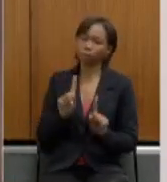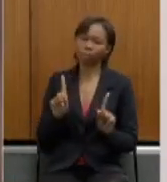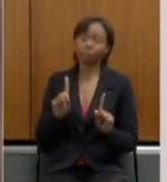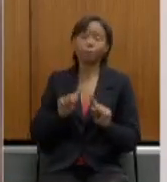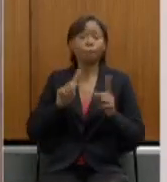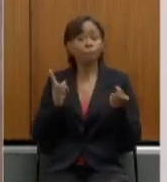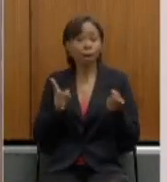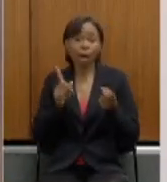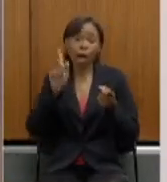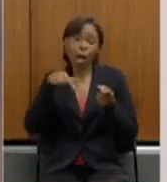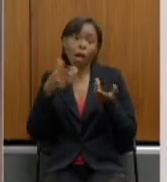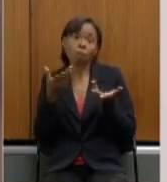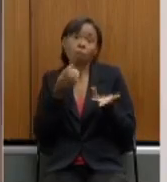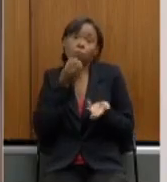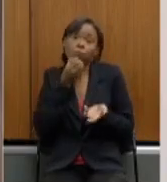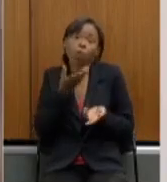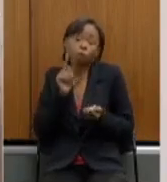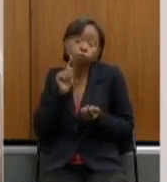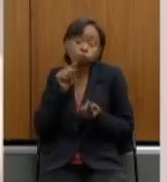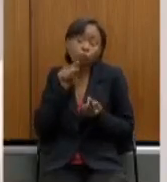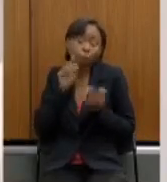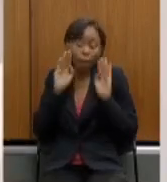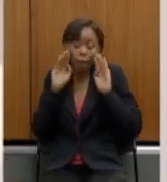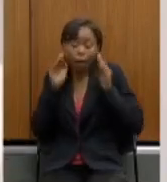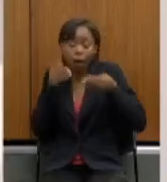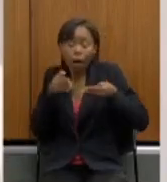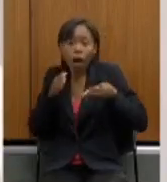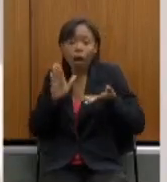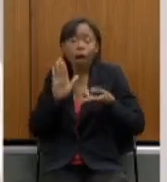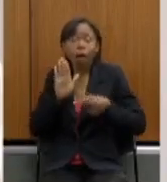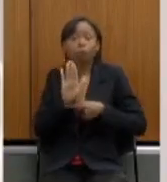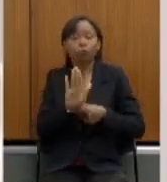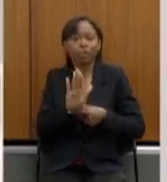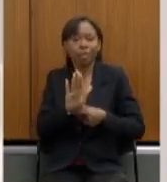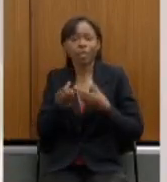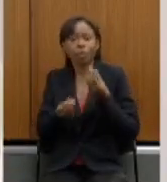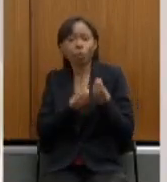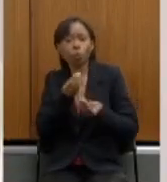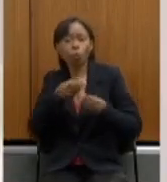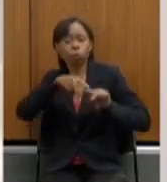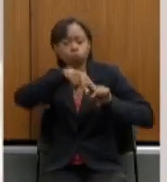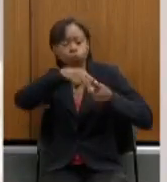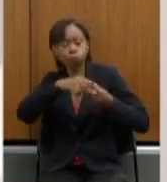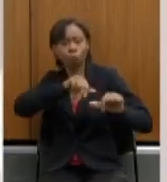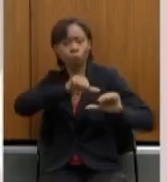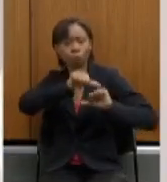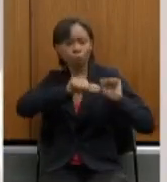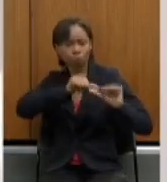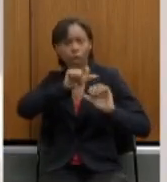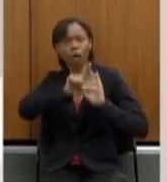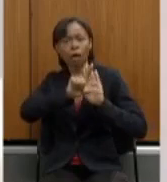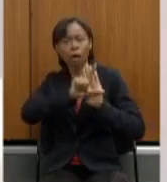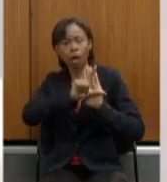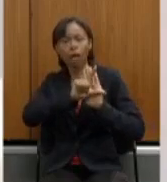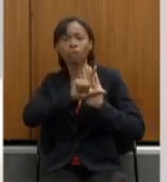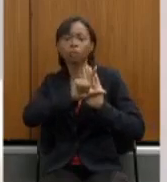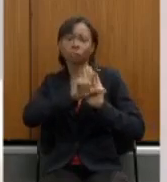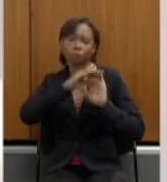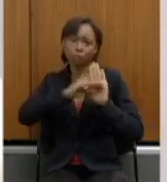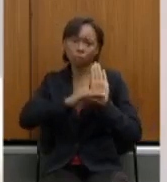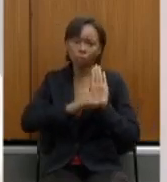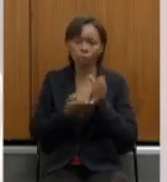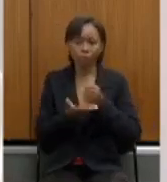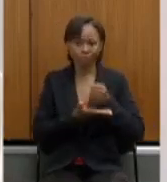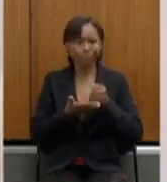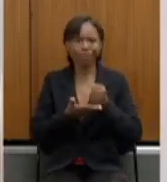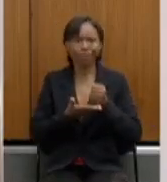essa é uma ideia para as alterações das legislações de base.